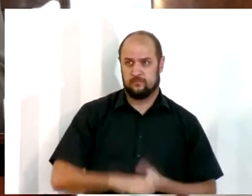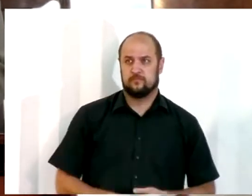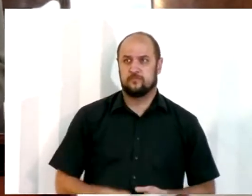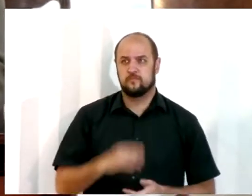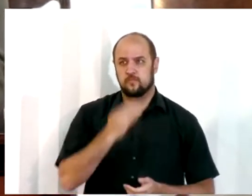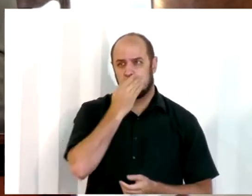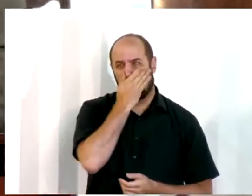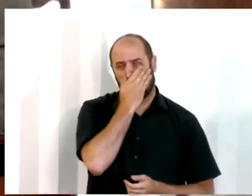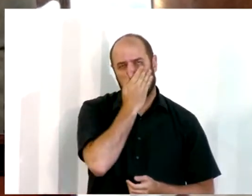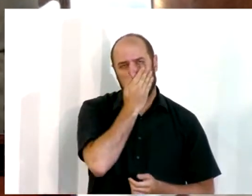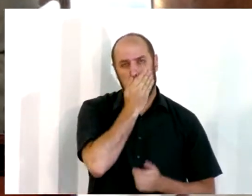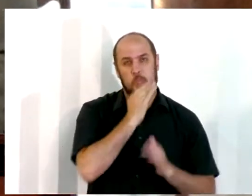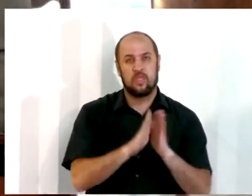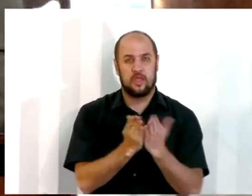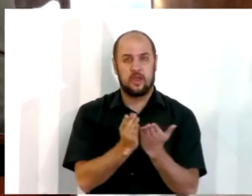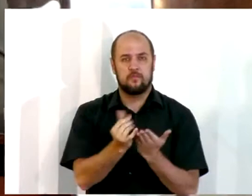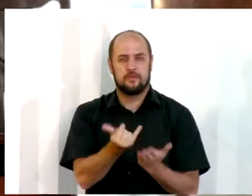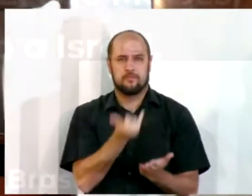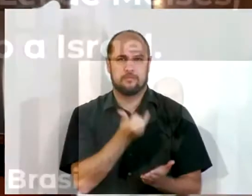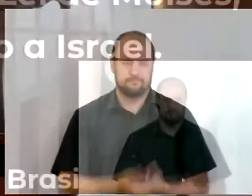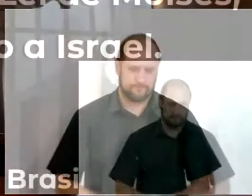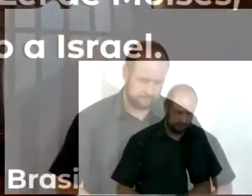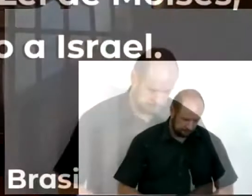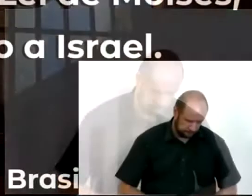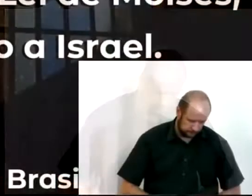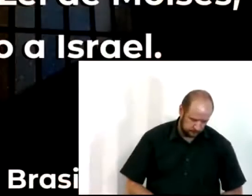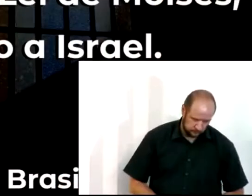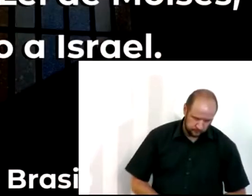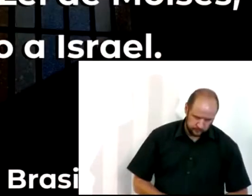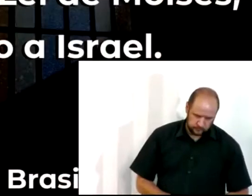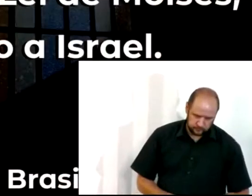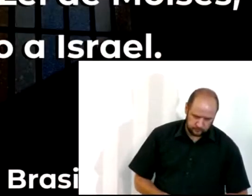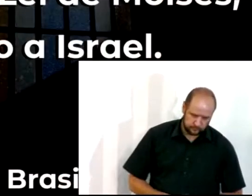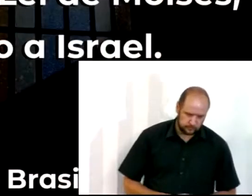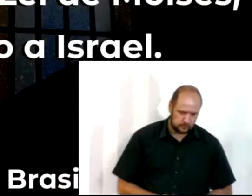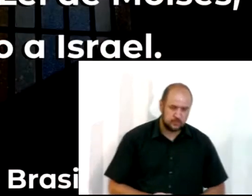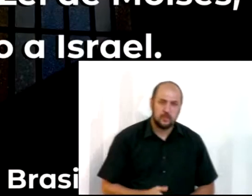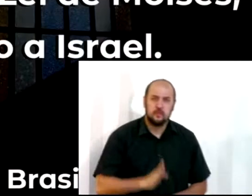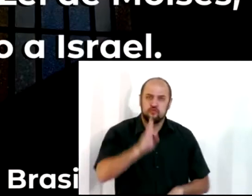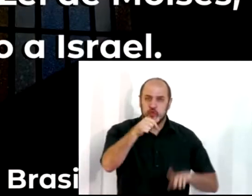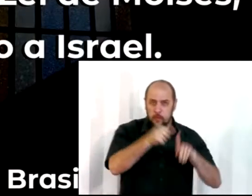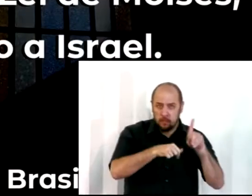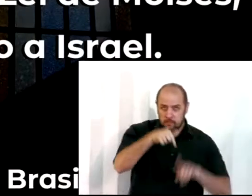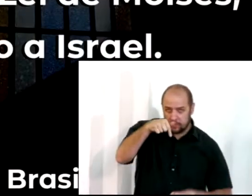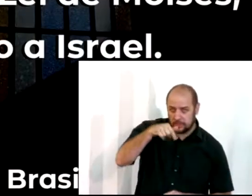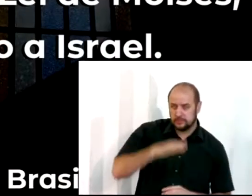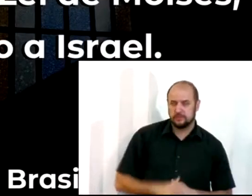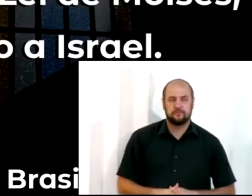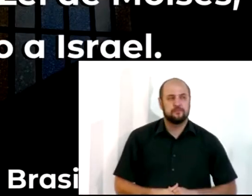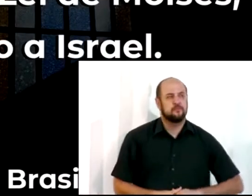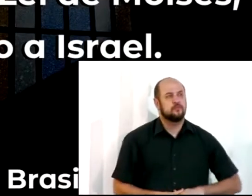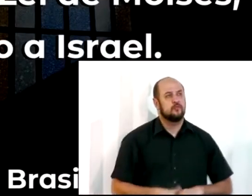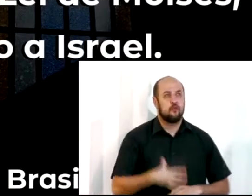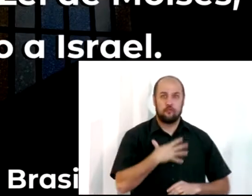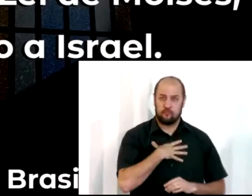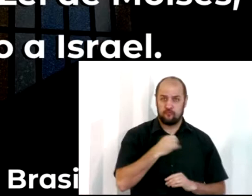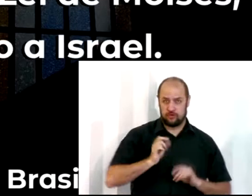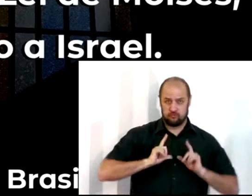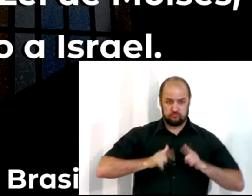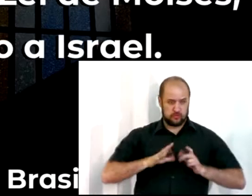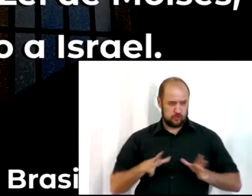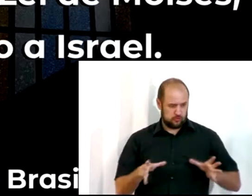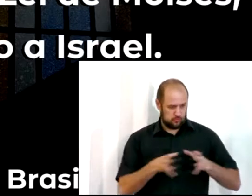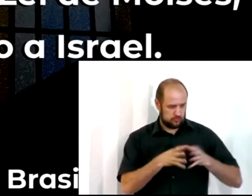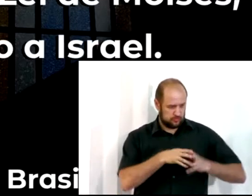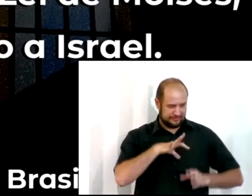Assim nos diz a Palavra de Deus, irmãos. Em chegando o sétimo mês, e estando os filhos de Israel nas